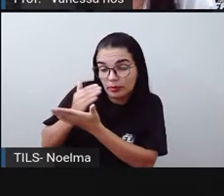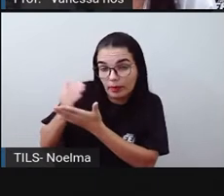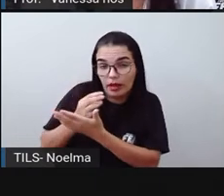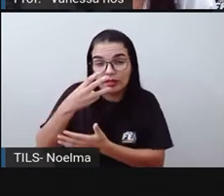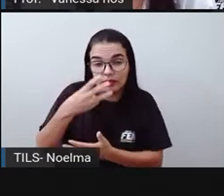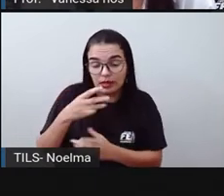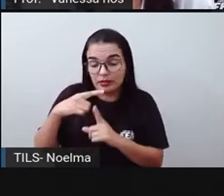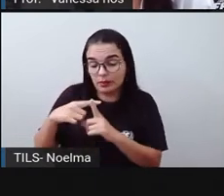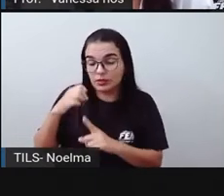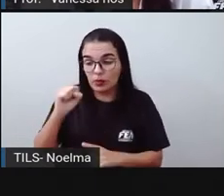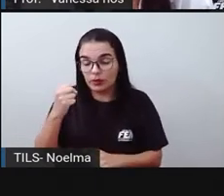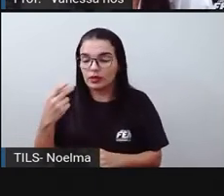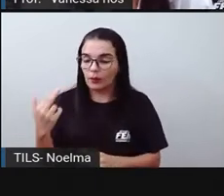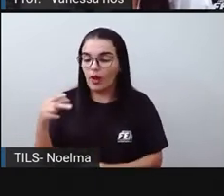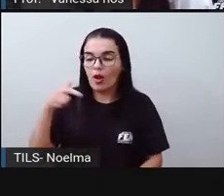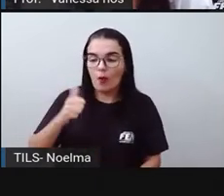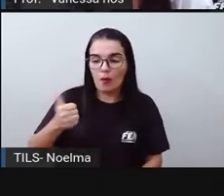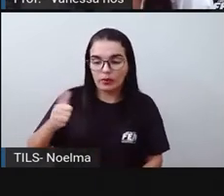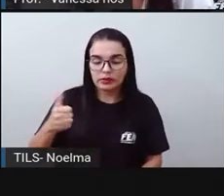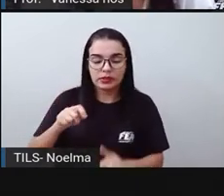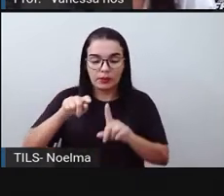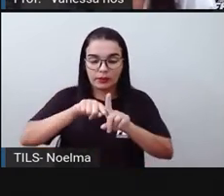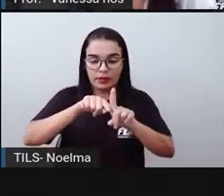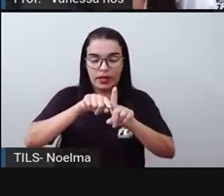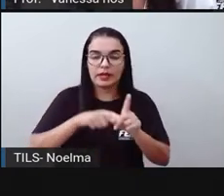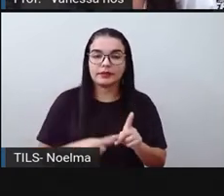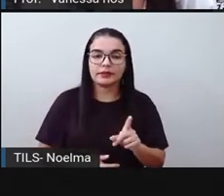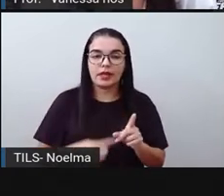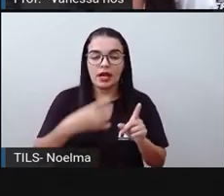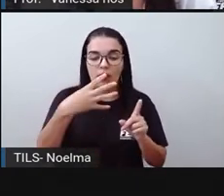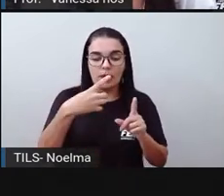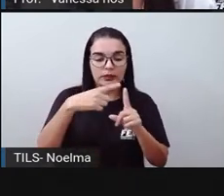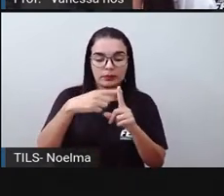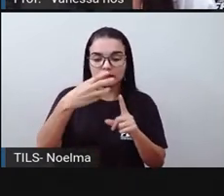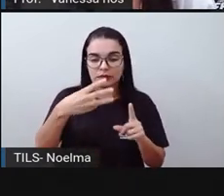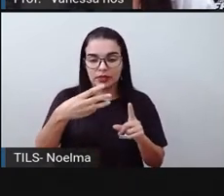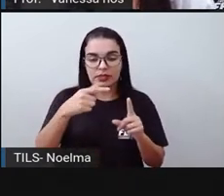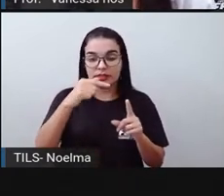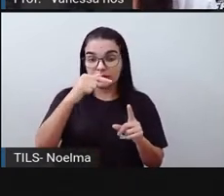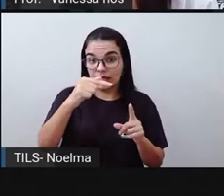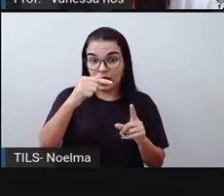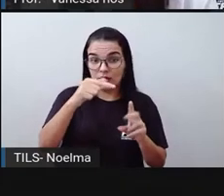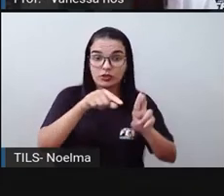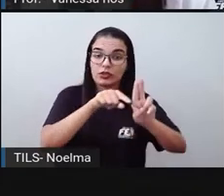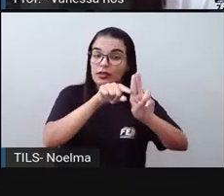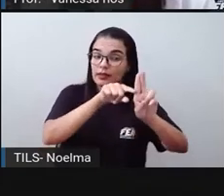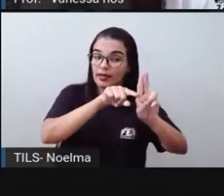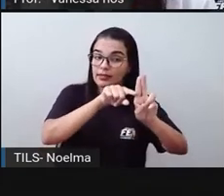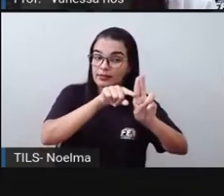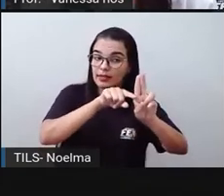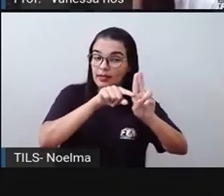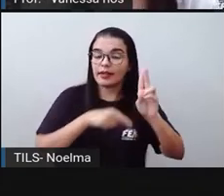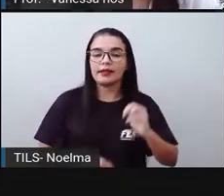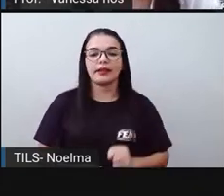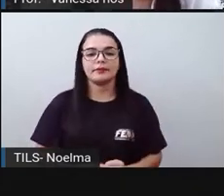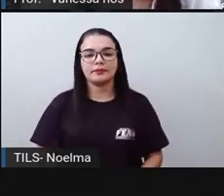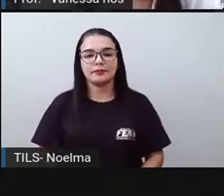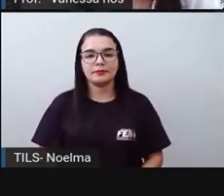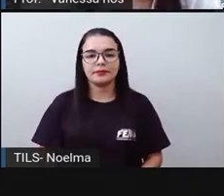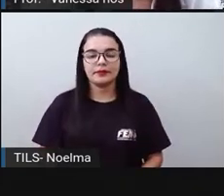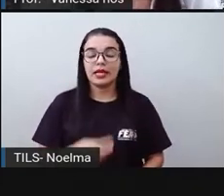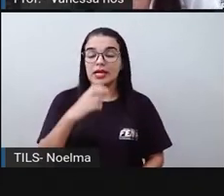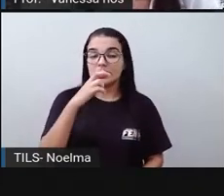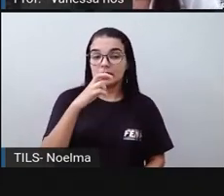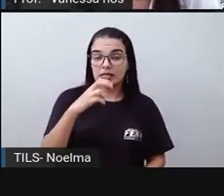mais 8, 11 unidades, não é? 4 mais 3, 7, que no caso é dezena, então vale 70.